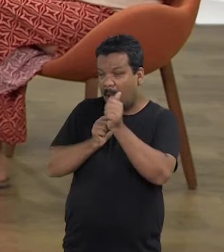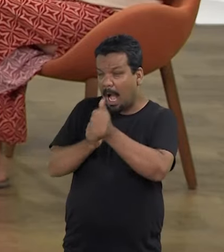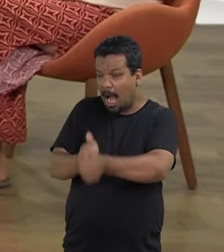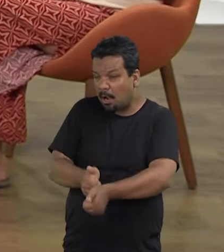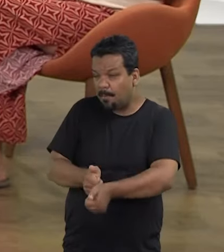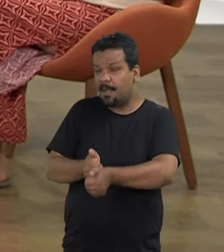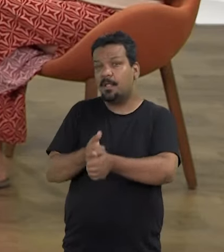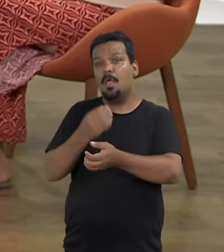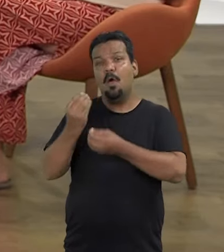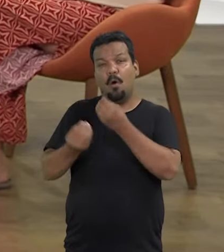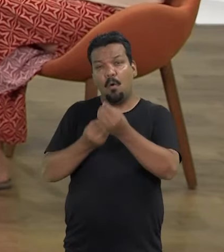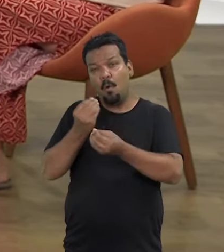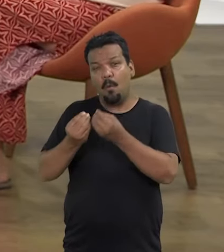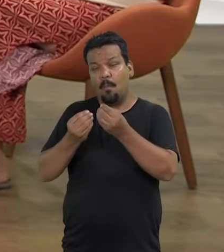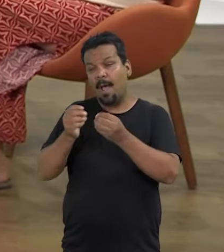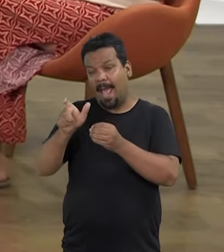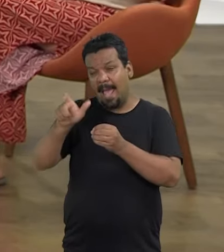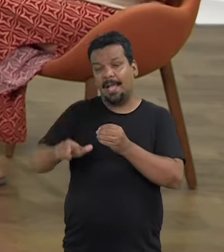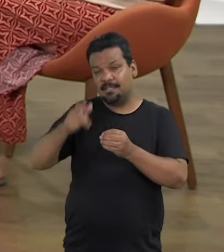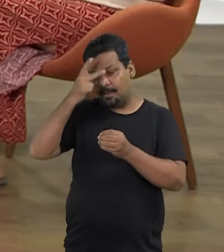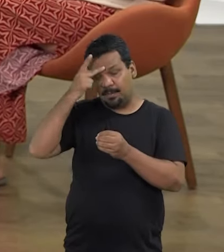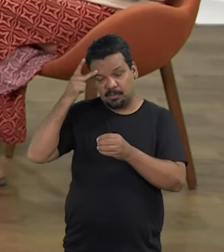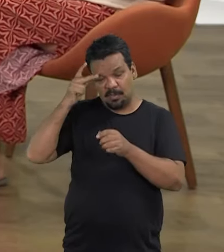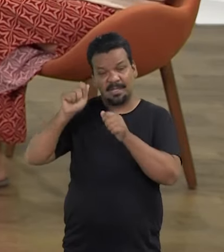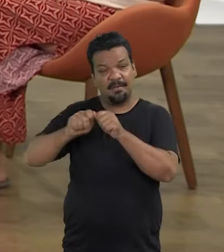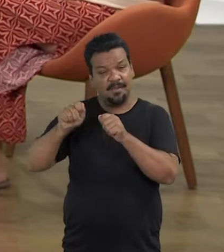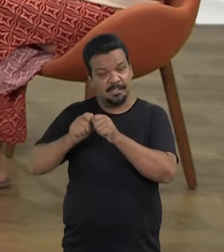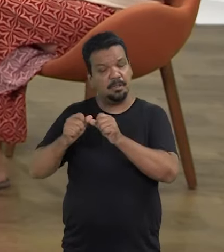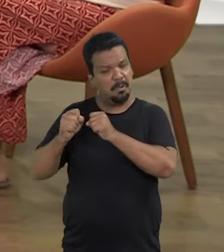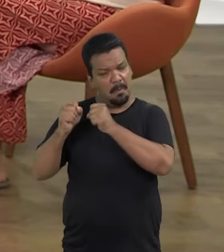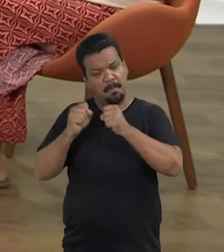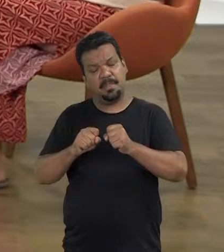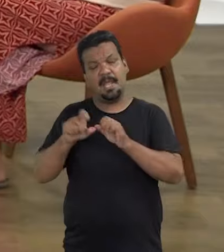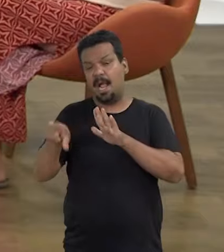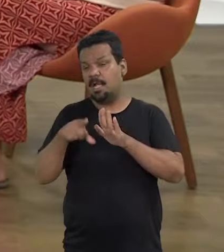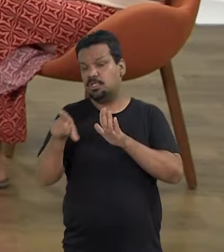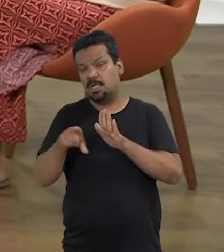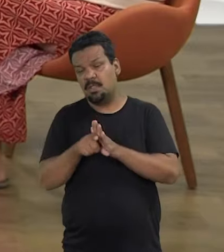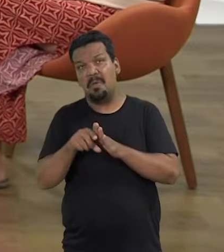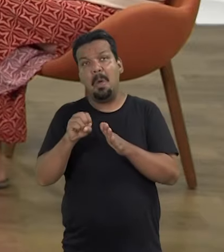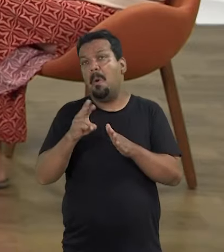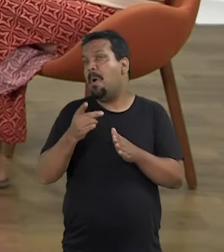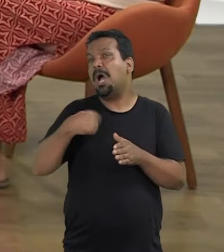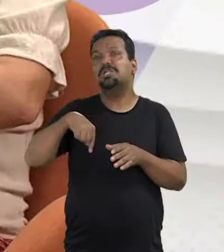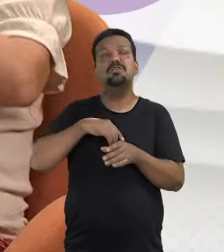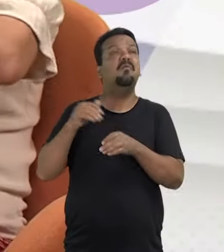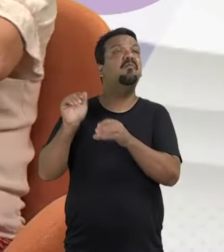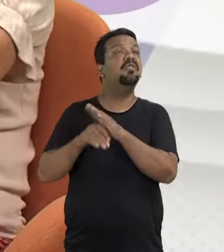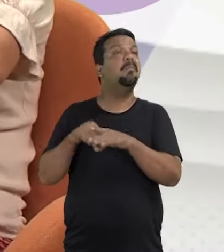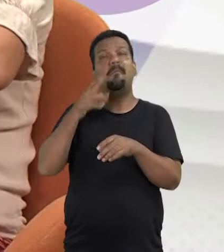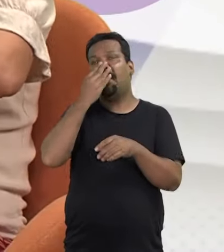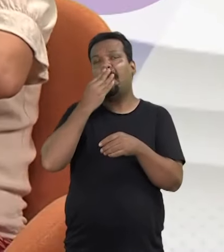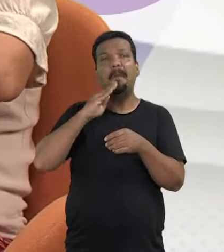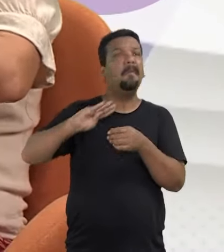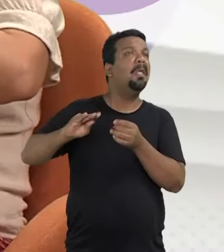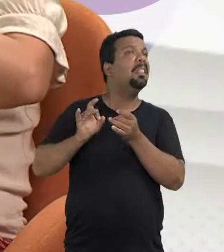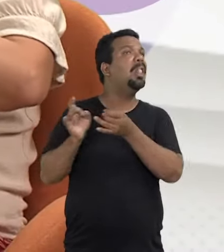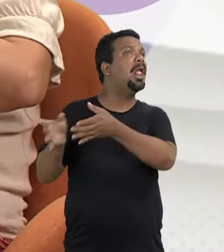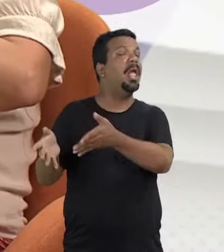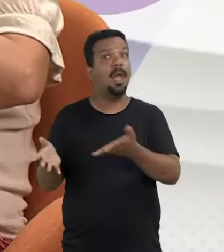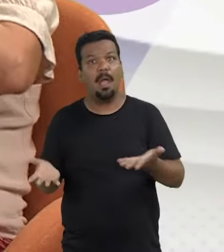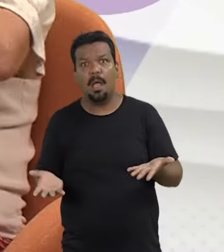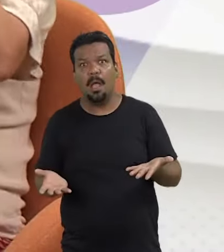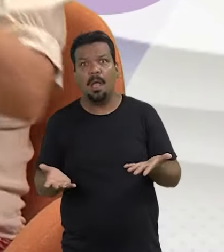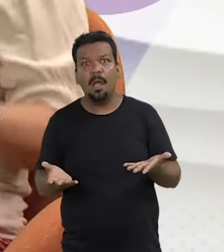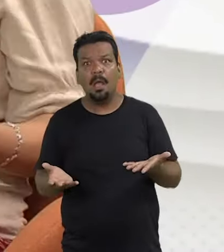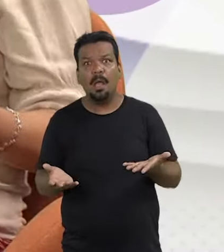acompanhado para ver como é que aquela deputada ou aquele deputado que a gente votou está exercendo o seu poder legislativo. Ou a gente apenas votou e deixou para